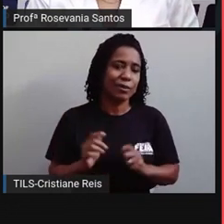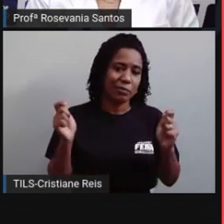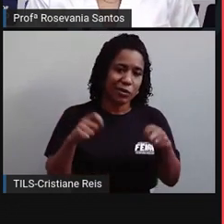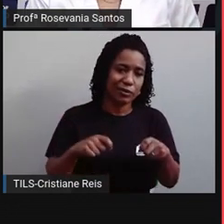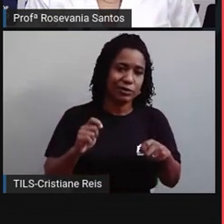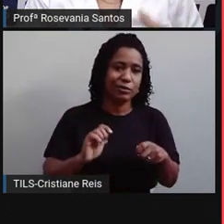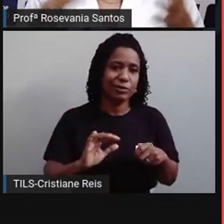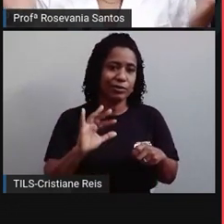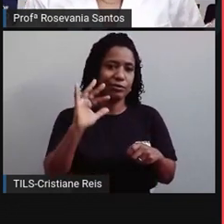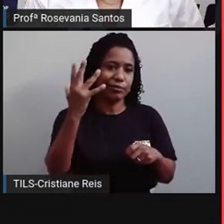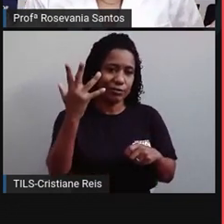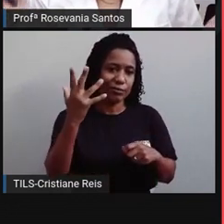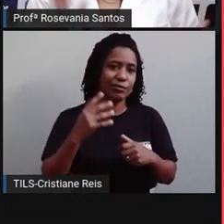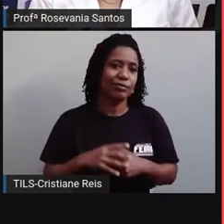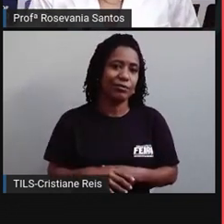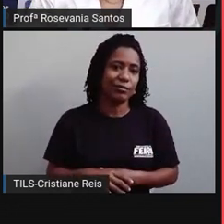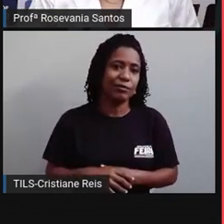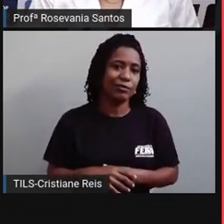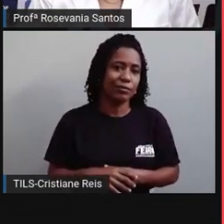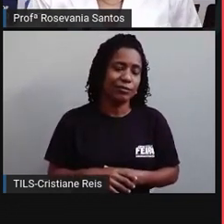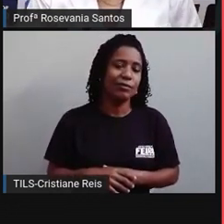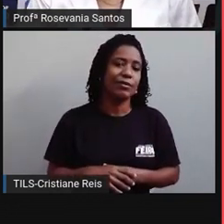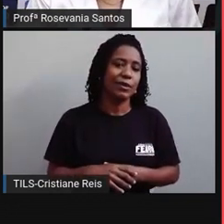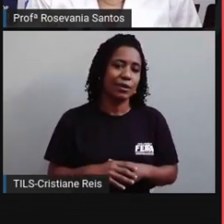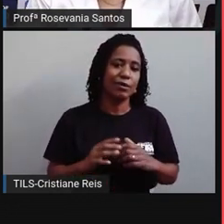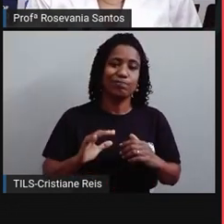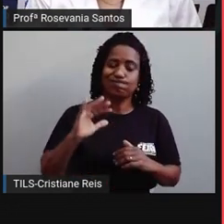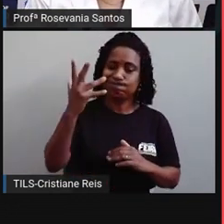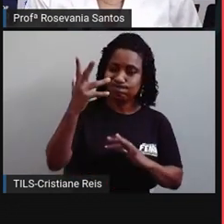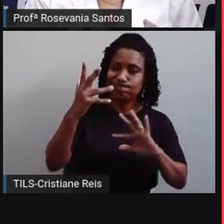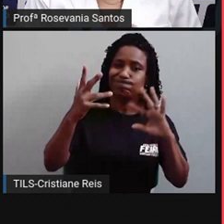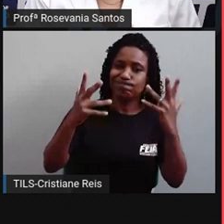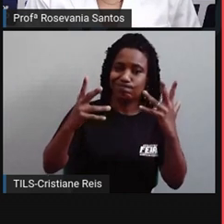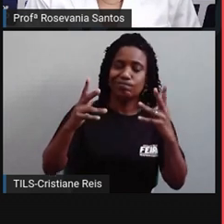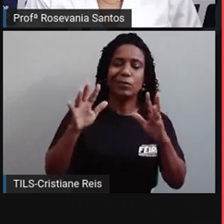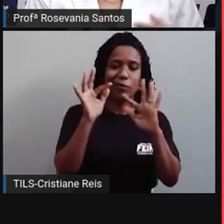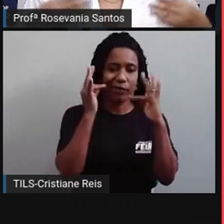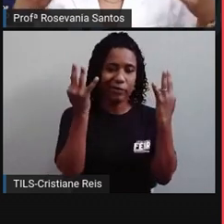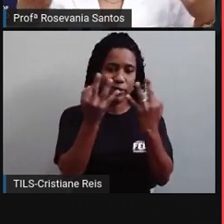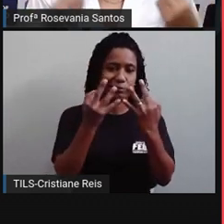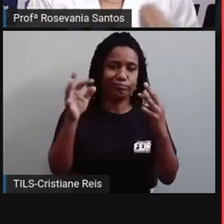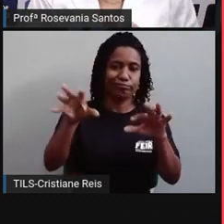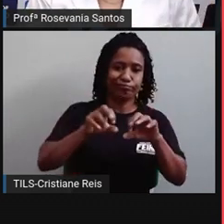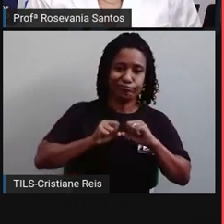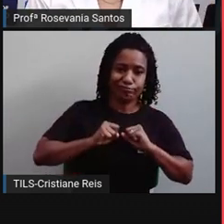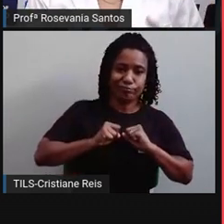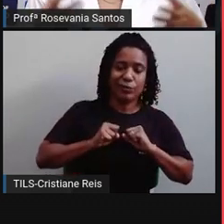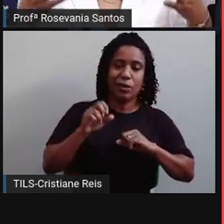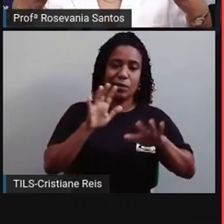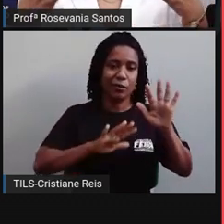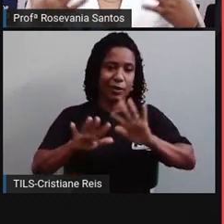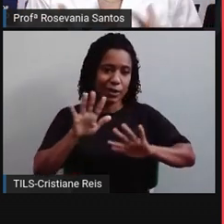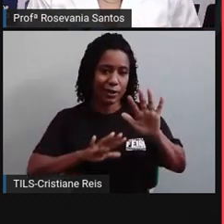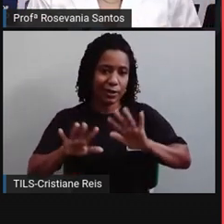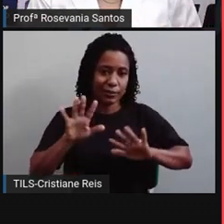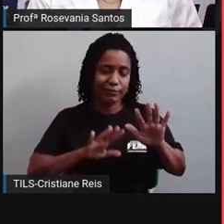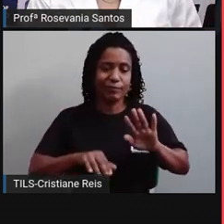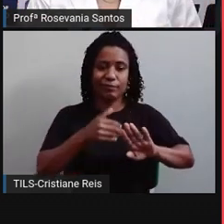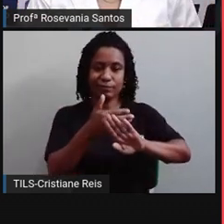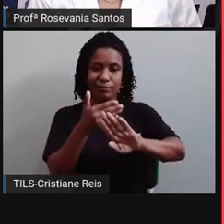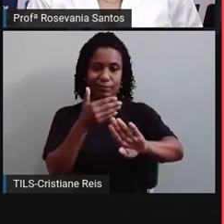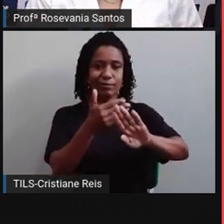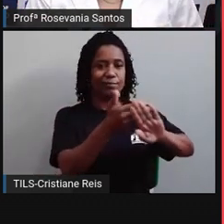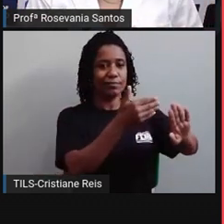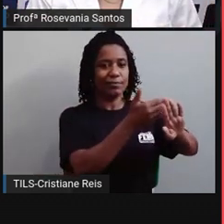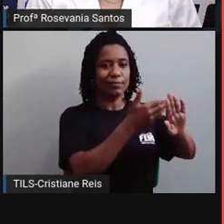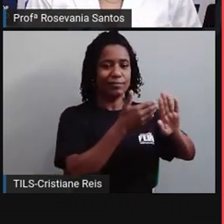né, Deus livre da maior acontecer também na nossa família. Então, é importante manter distanciamento, manter a higiene,